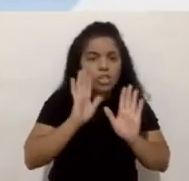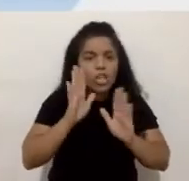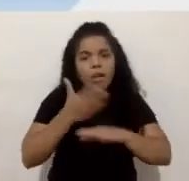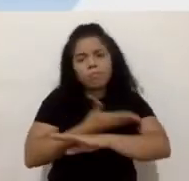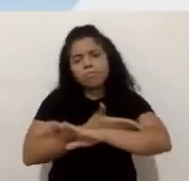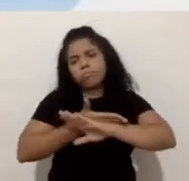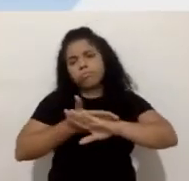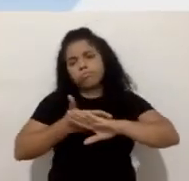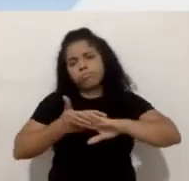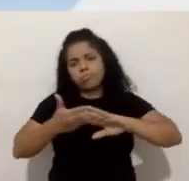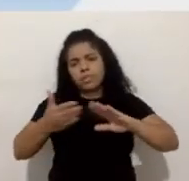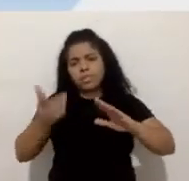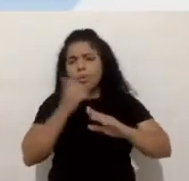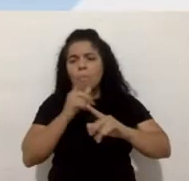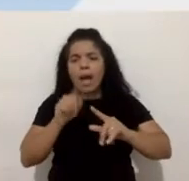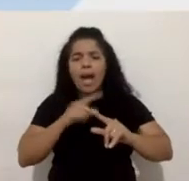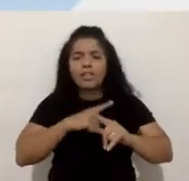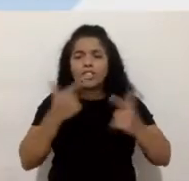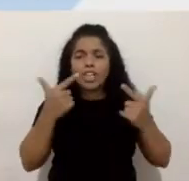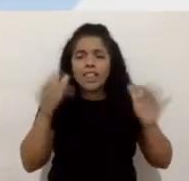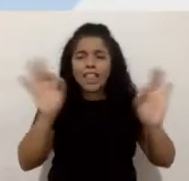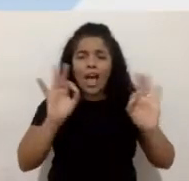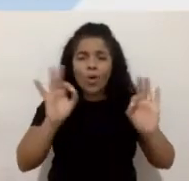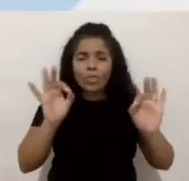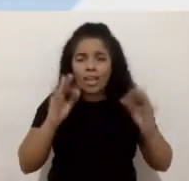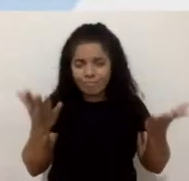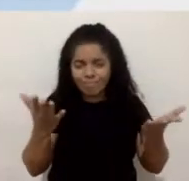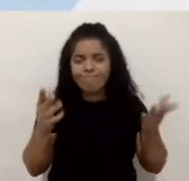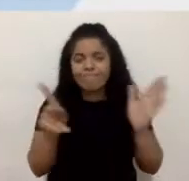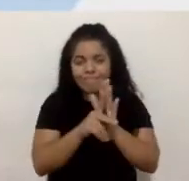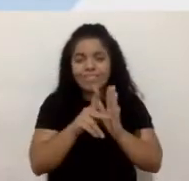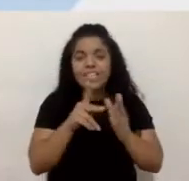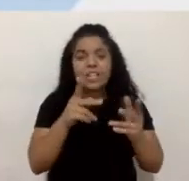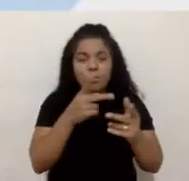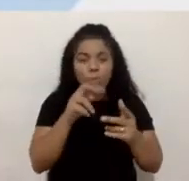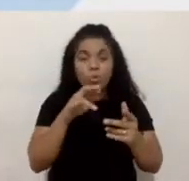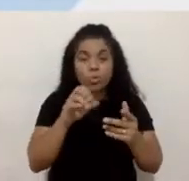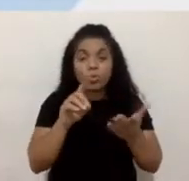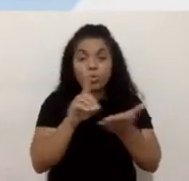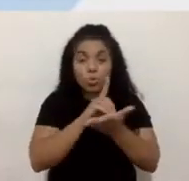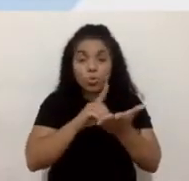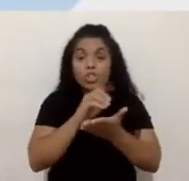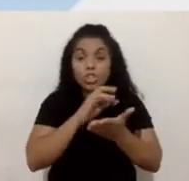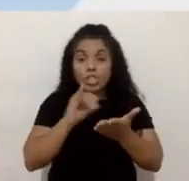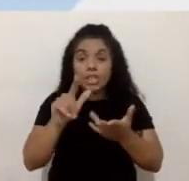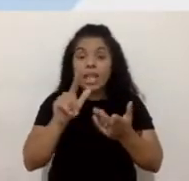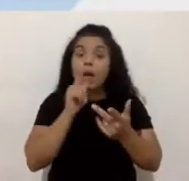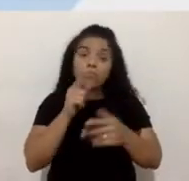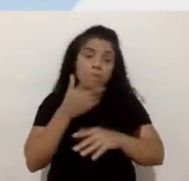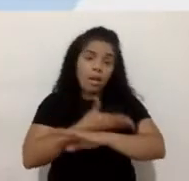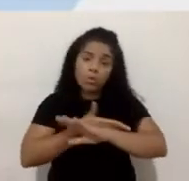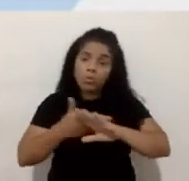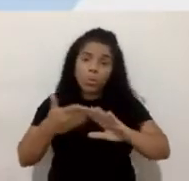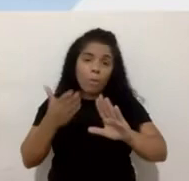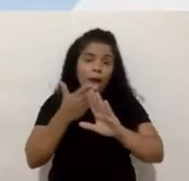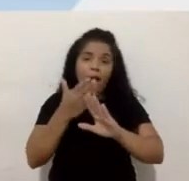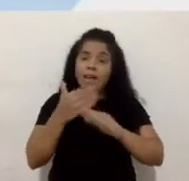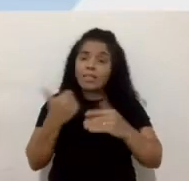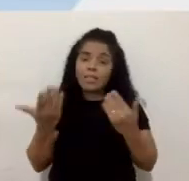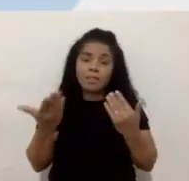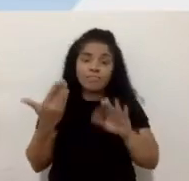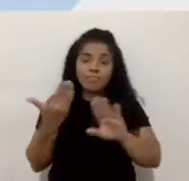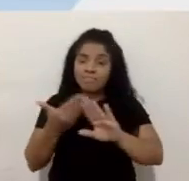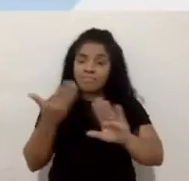ser contempladas pelos produtos digitais. Elas estão acostumadas a ficar à margem, gente. Elas têm